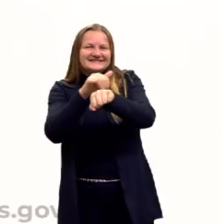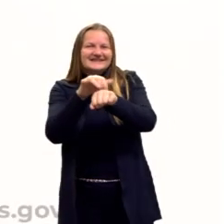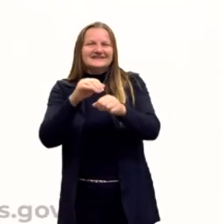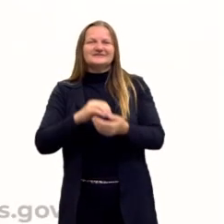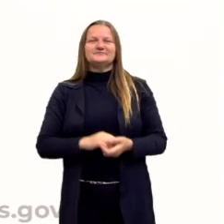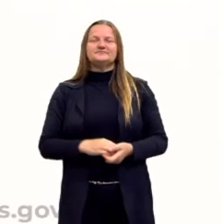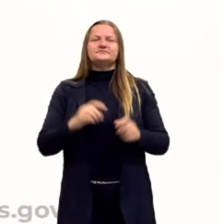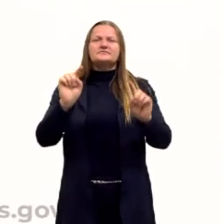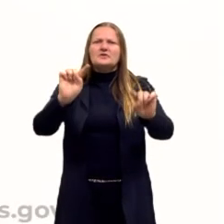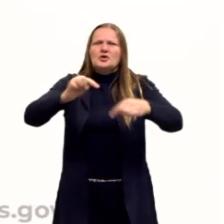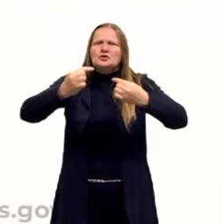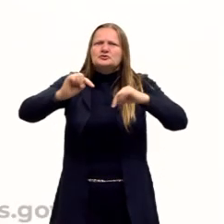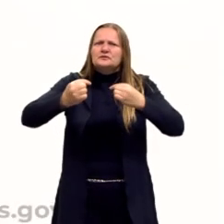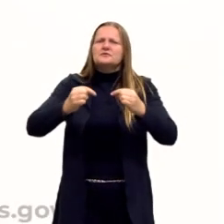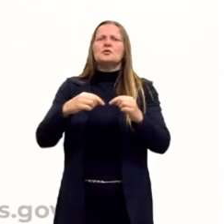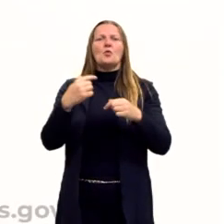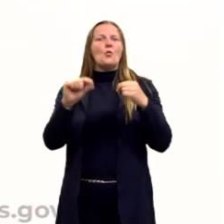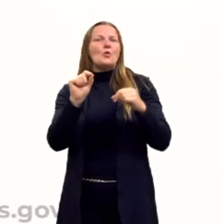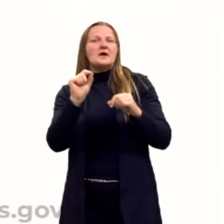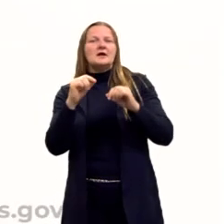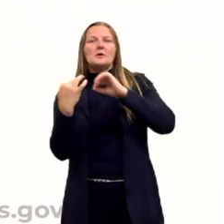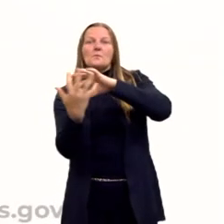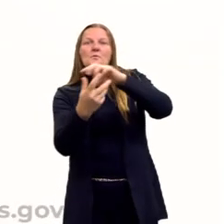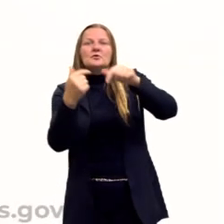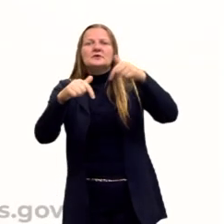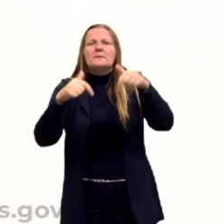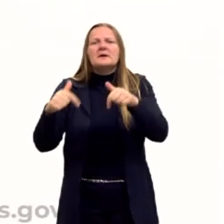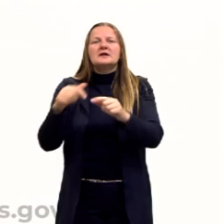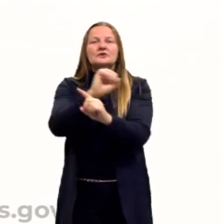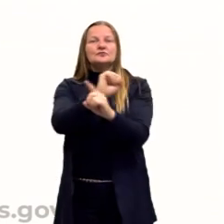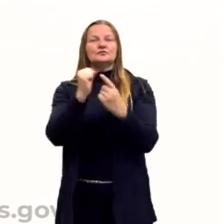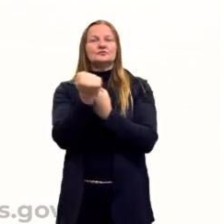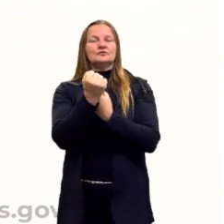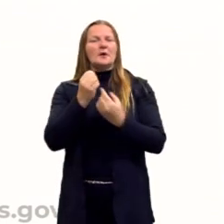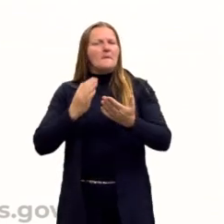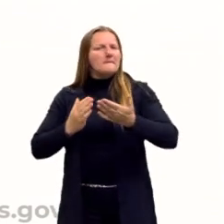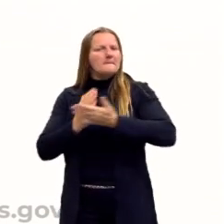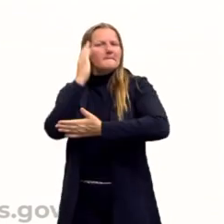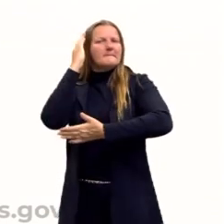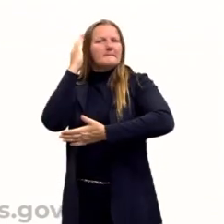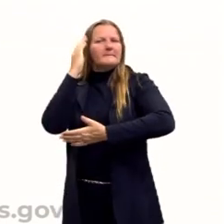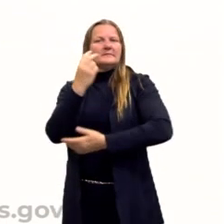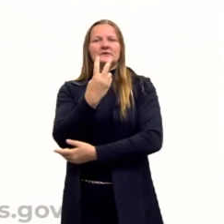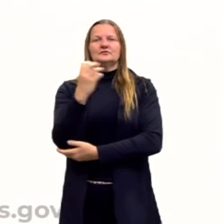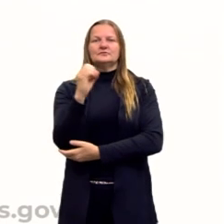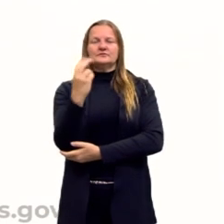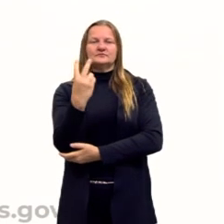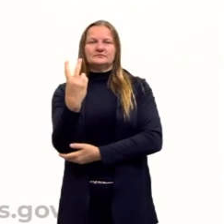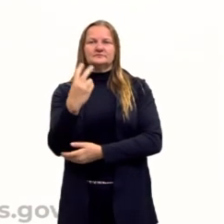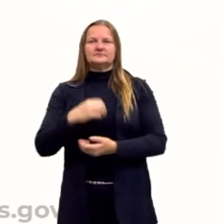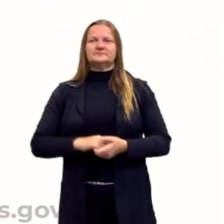Então, os desafios do mundo do trabalho, sociologia partiu para sair em 2022.